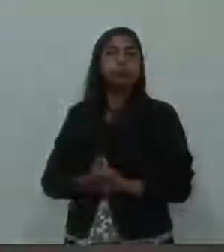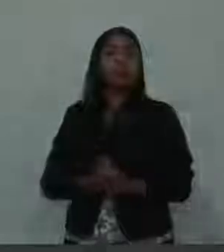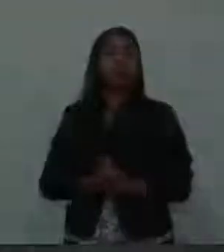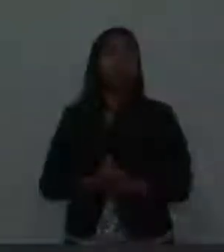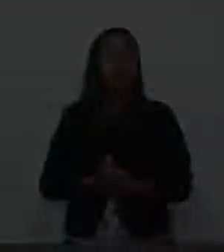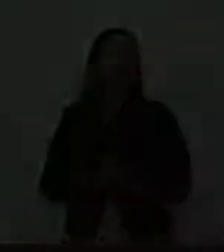eu acho